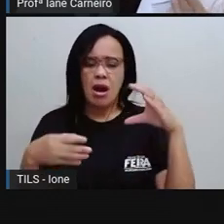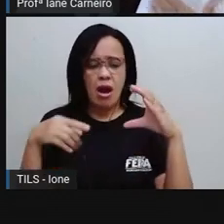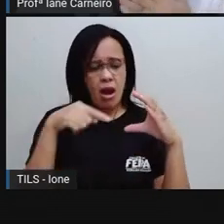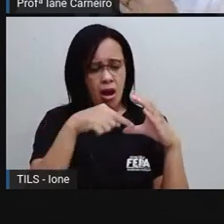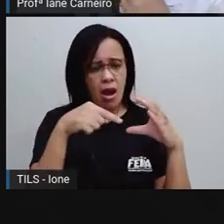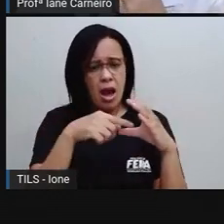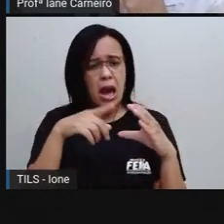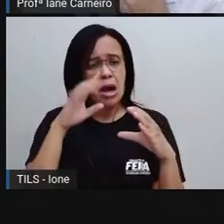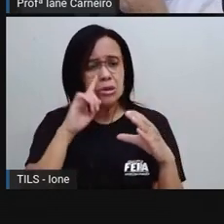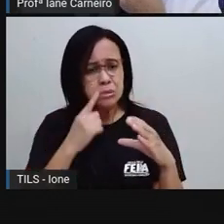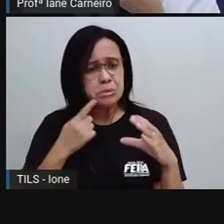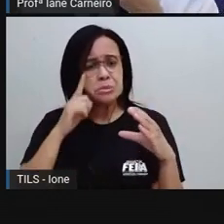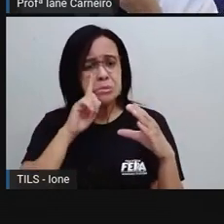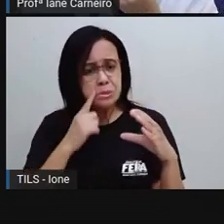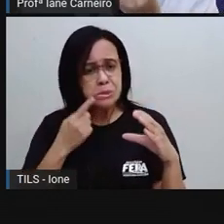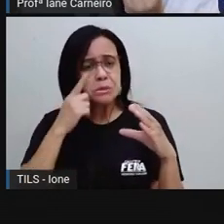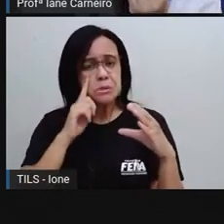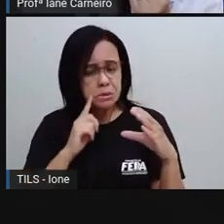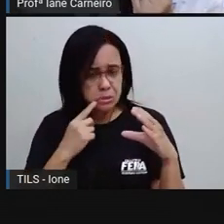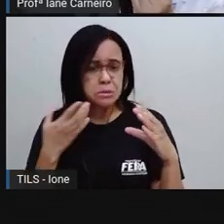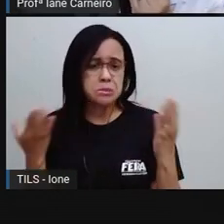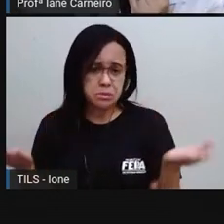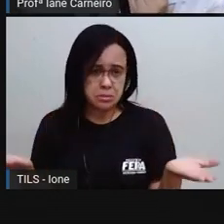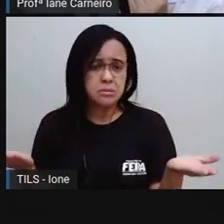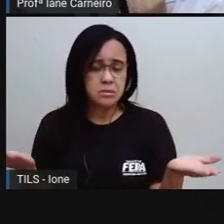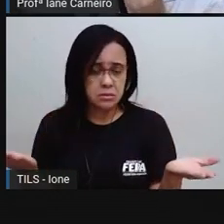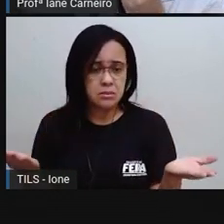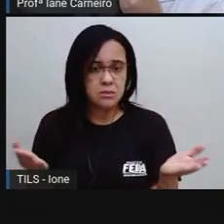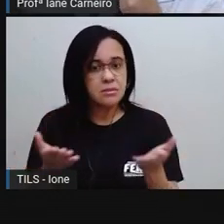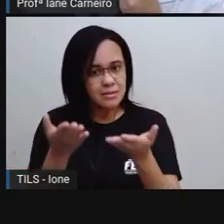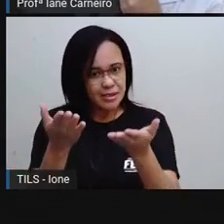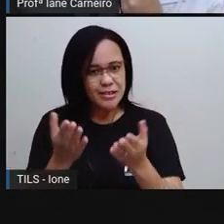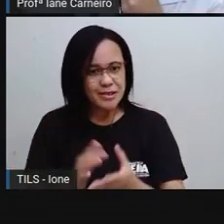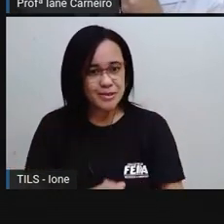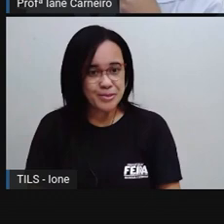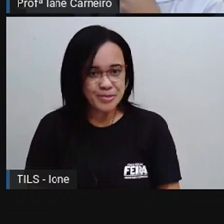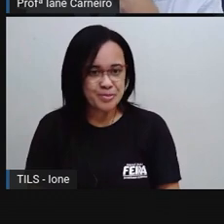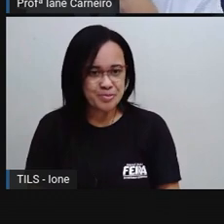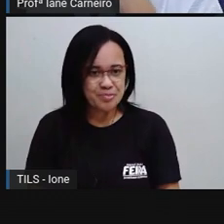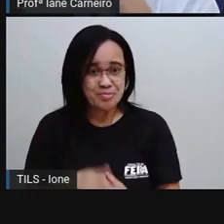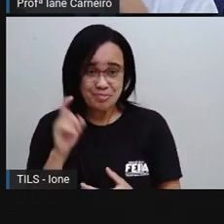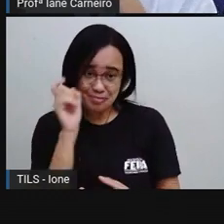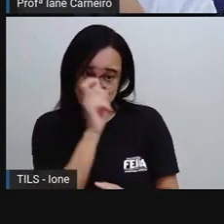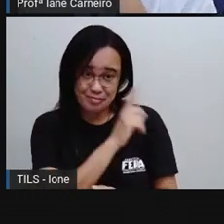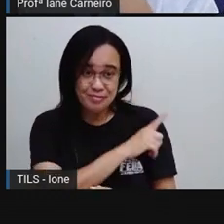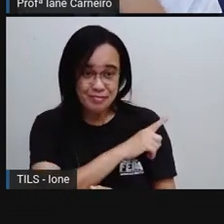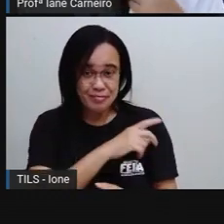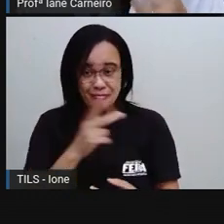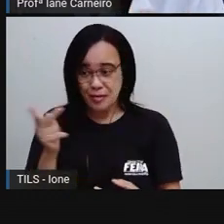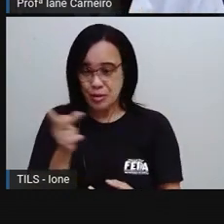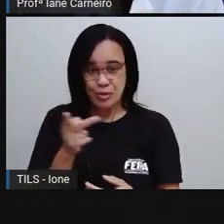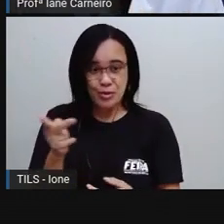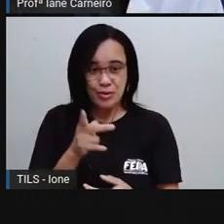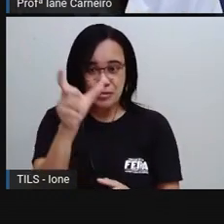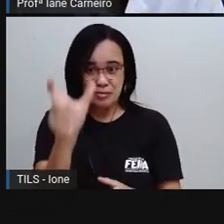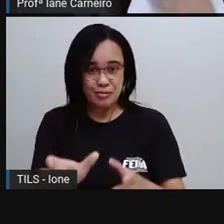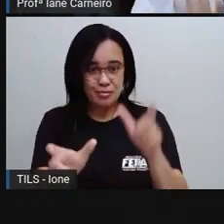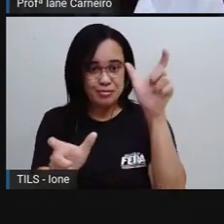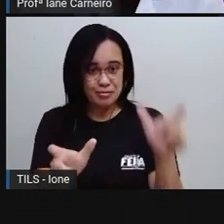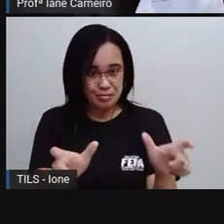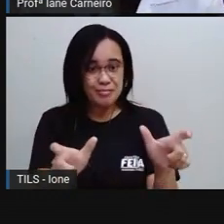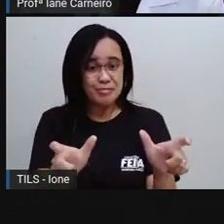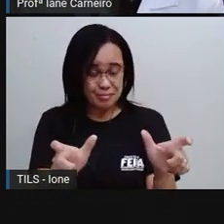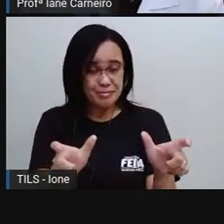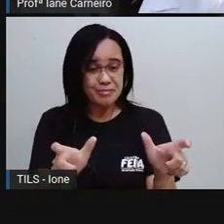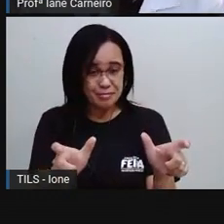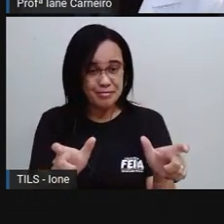Olha que situação, hein, gente? Que situação esses dois personagens, tanto o cravo quanto a